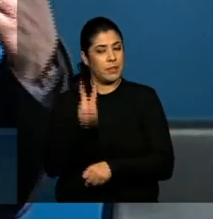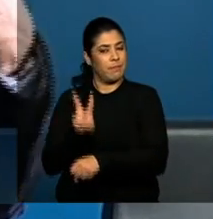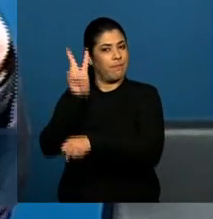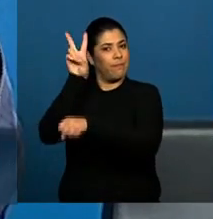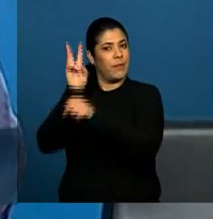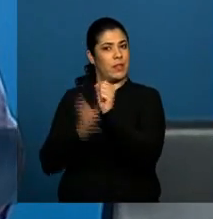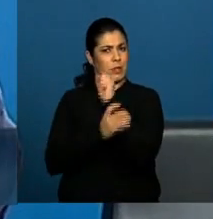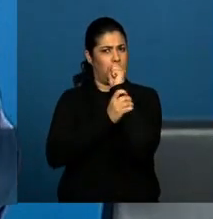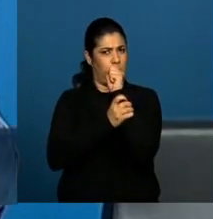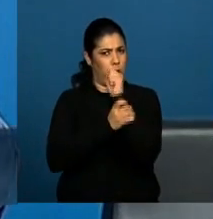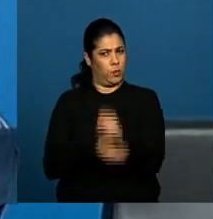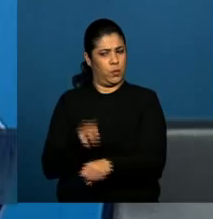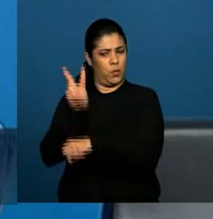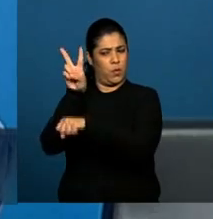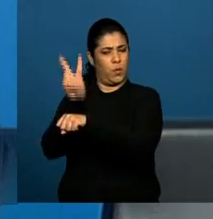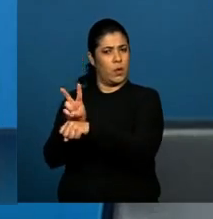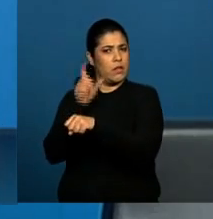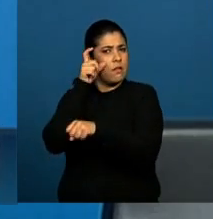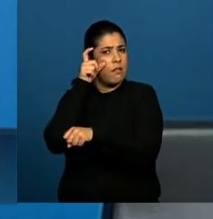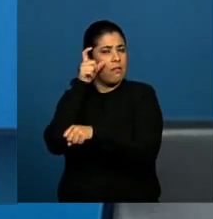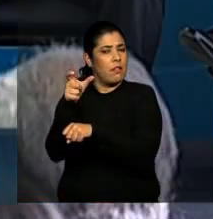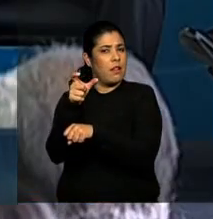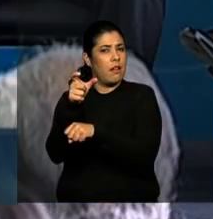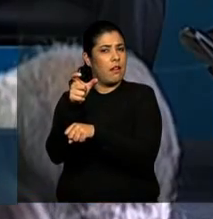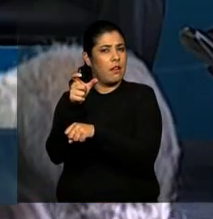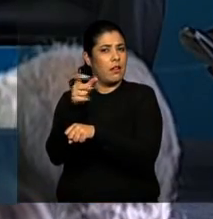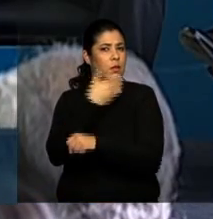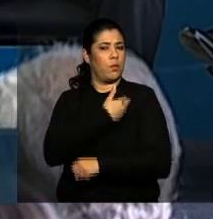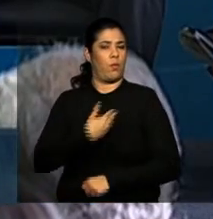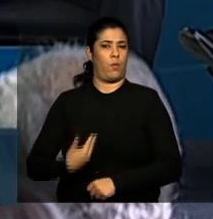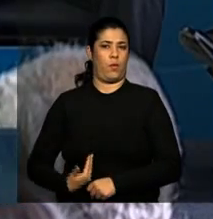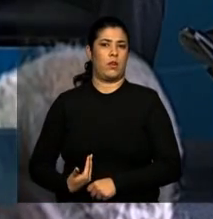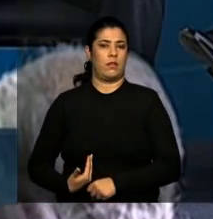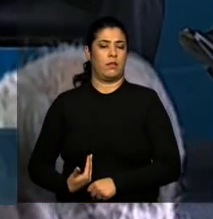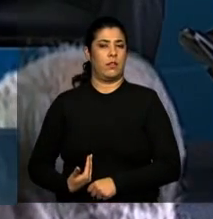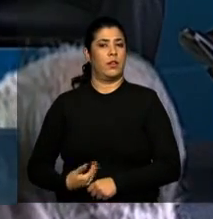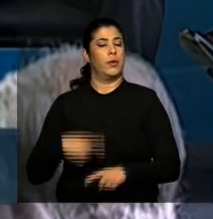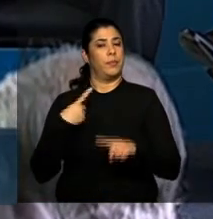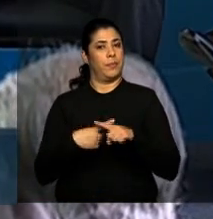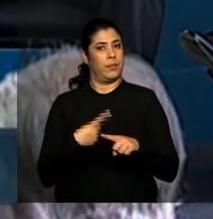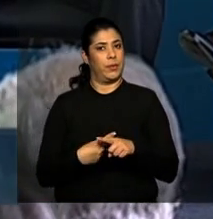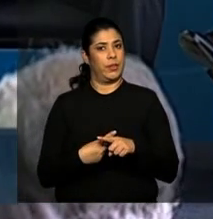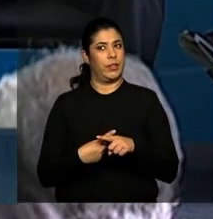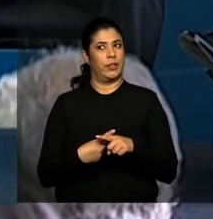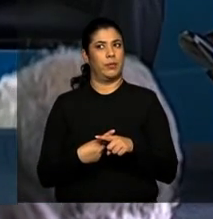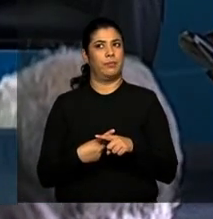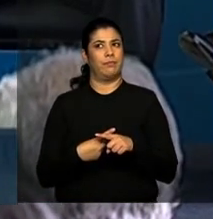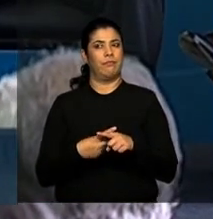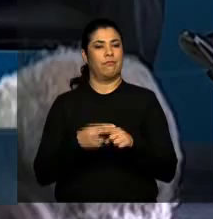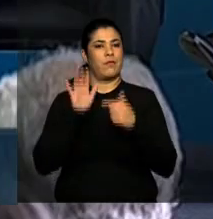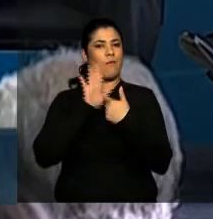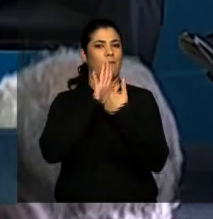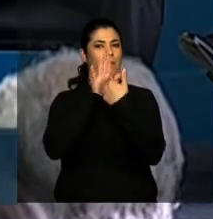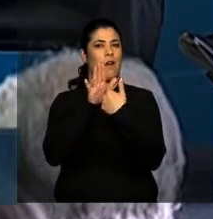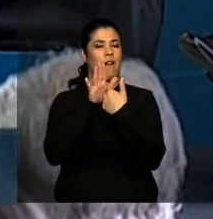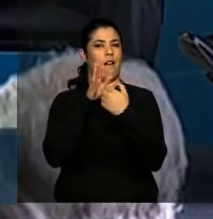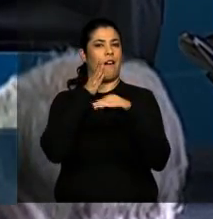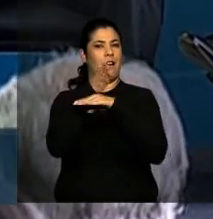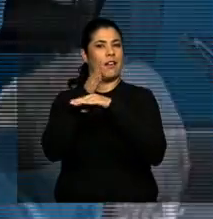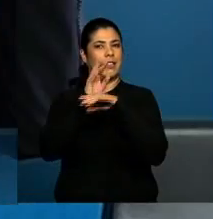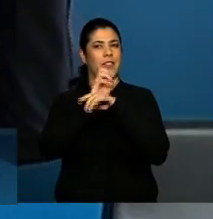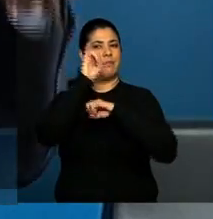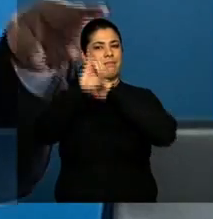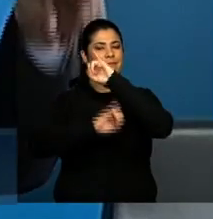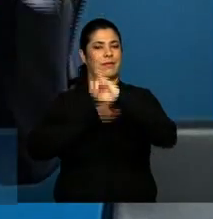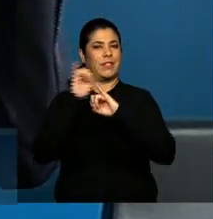você protege também os interesses do Estado? Porque nos interesses do Estado, na verdade, estão os interesses